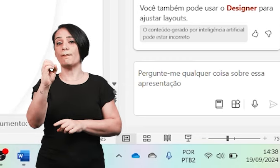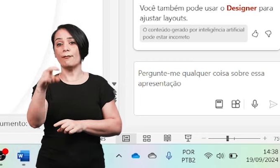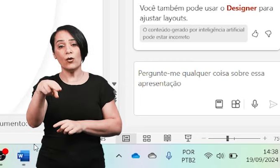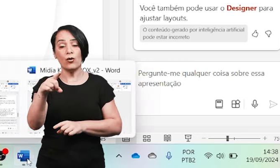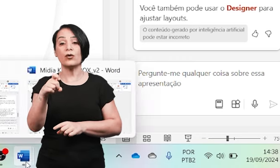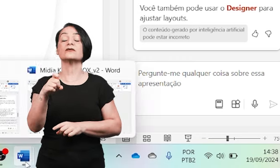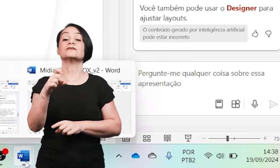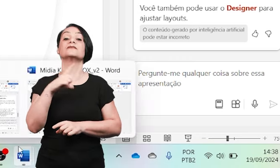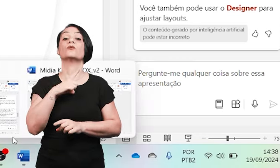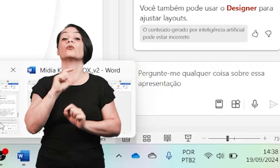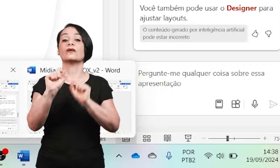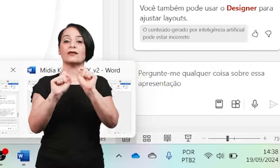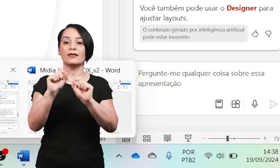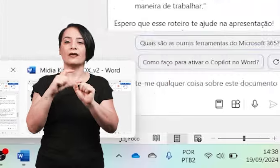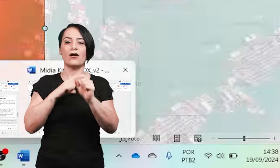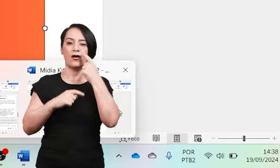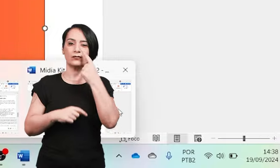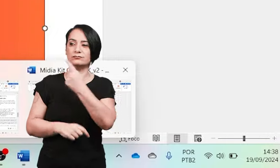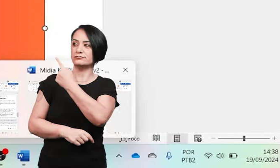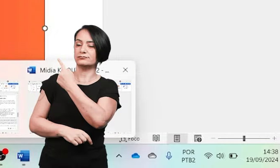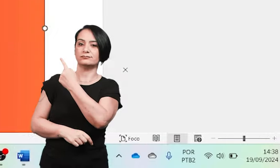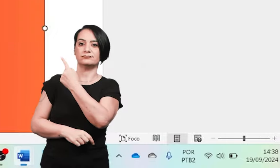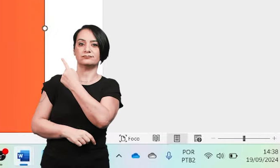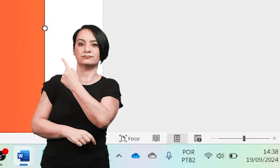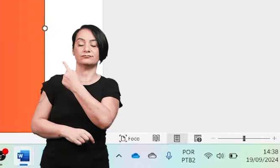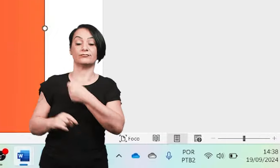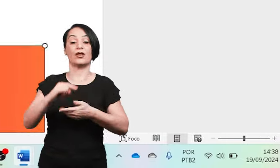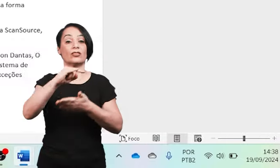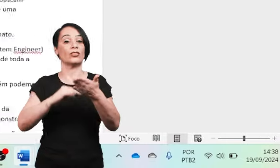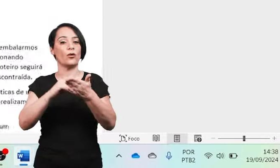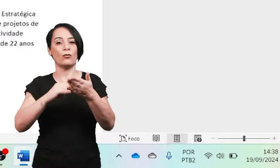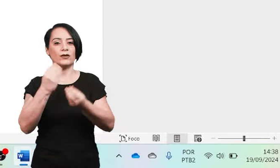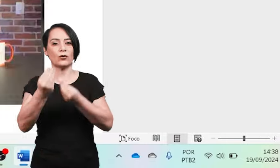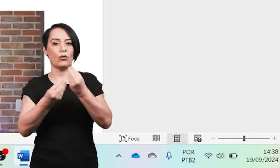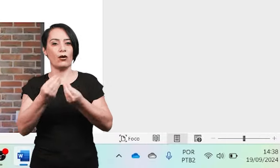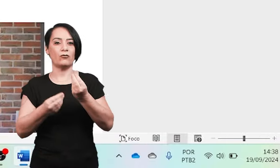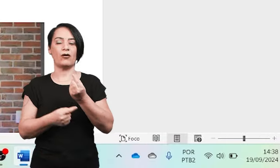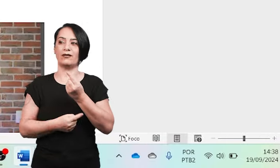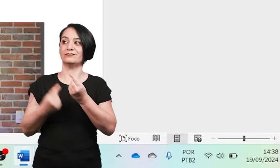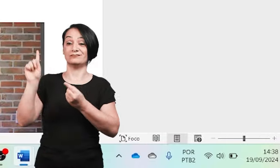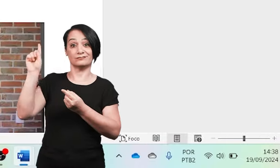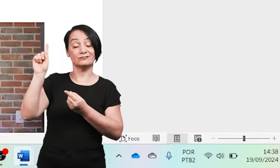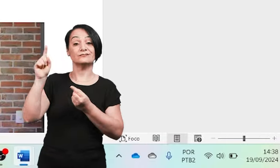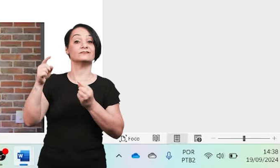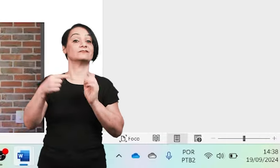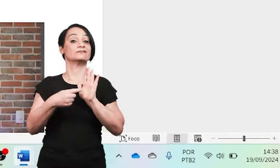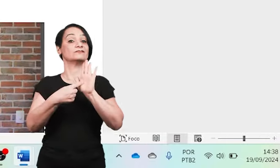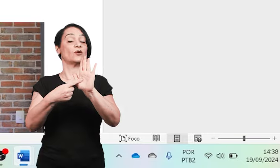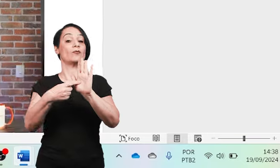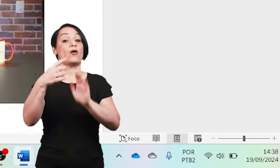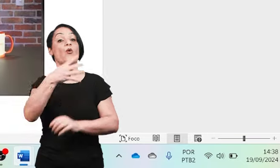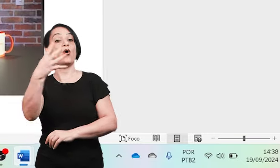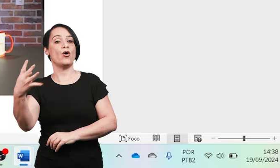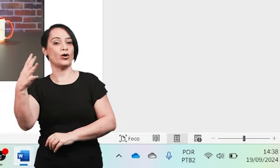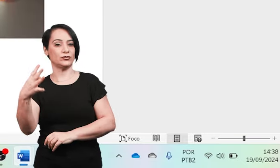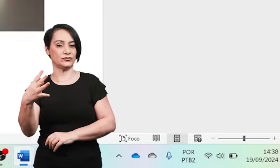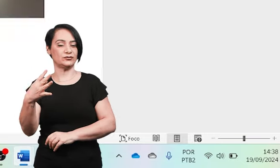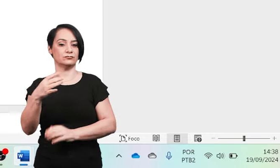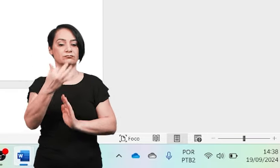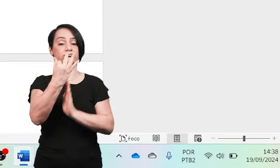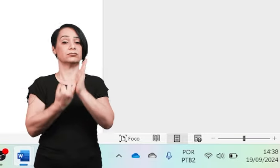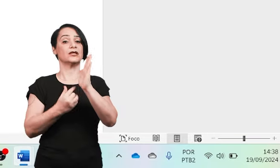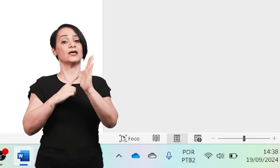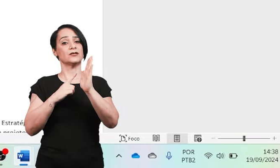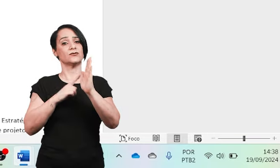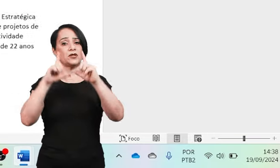detalhe importante aqui pra eu mostrar pra vocês, só pra vocês saberem como é que está esse documento. Esse aqui é o documento Word, tá? Onde eu tenho aqui um texto,